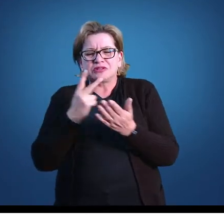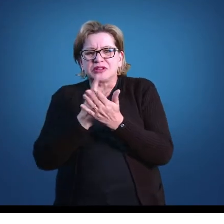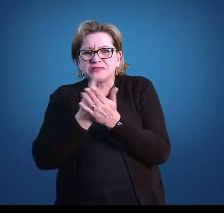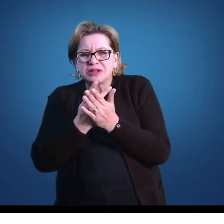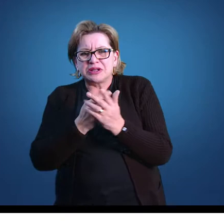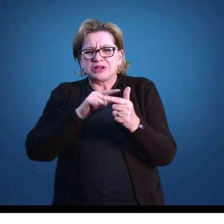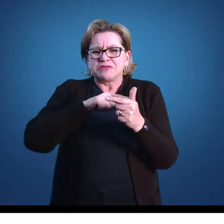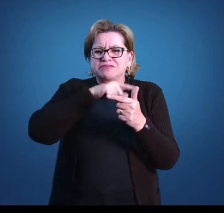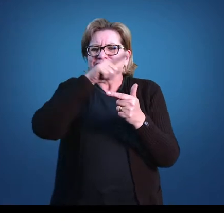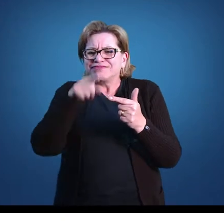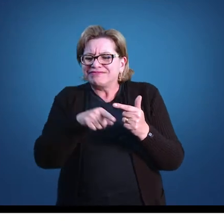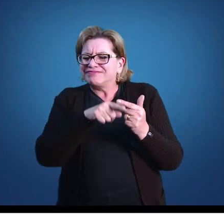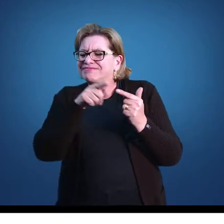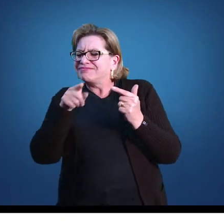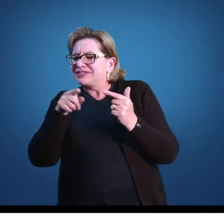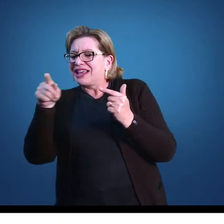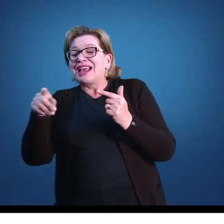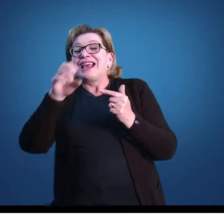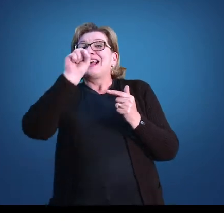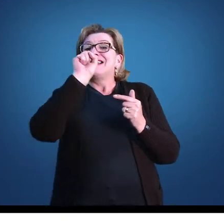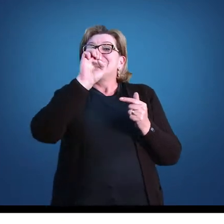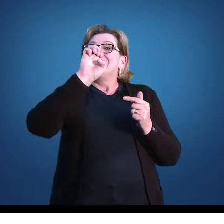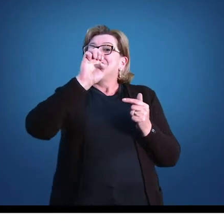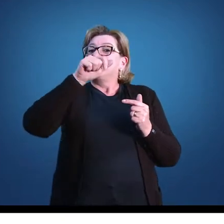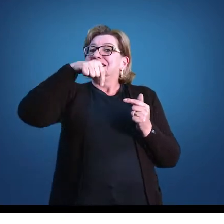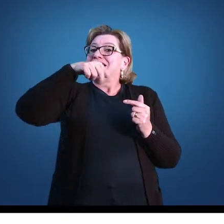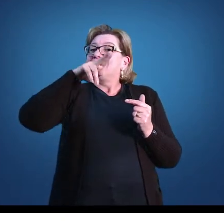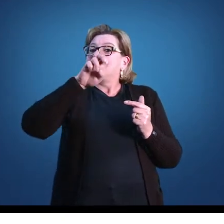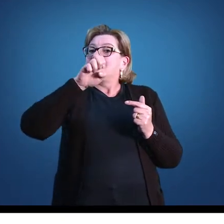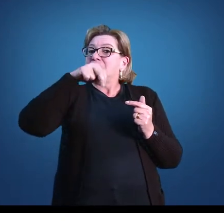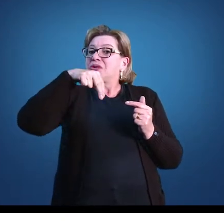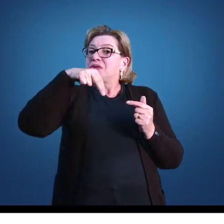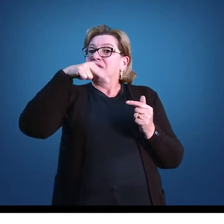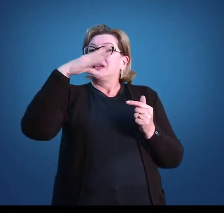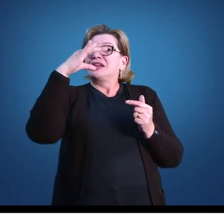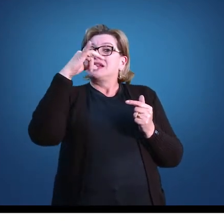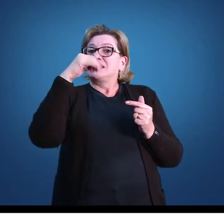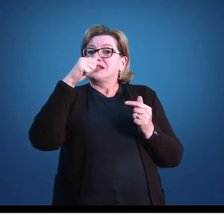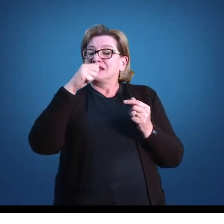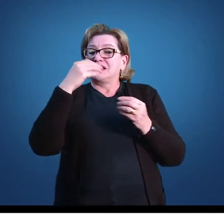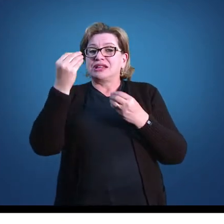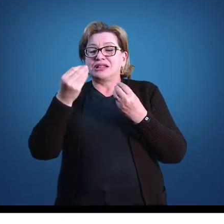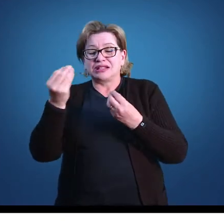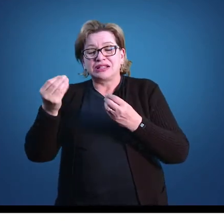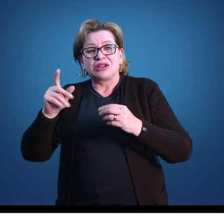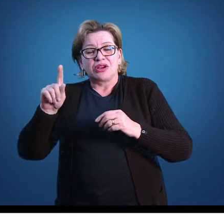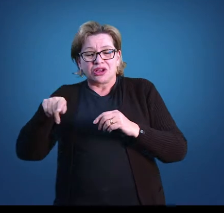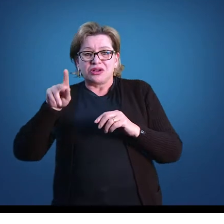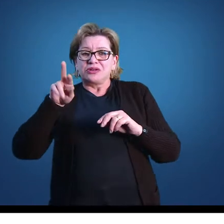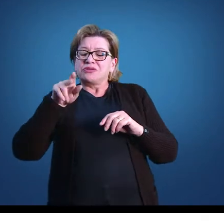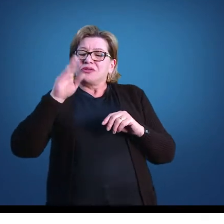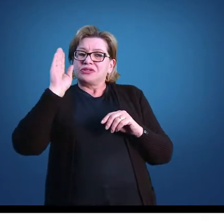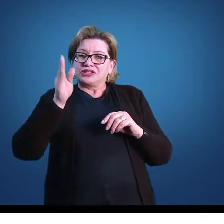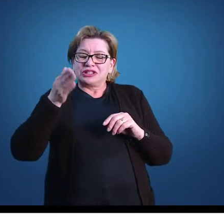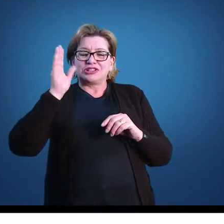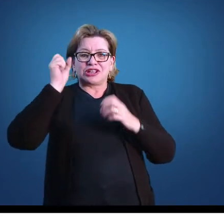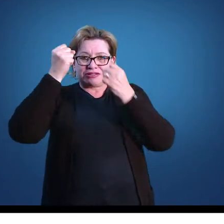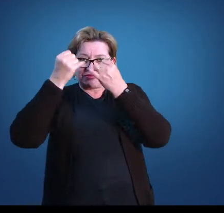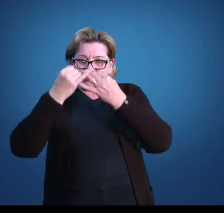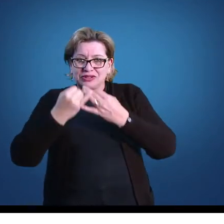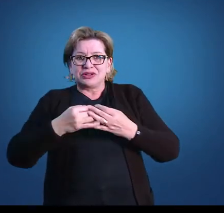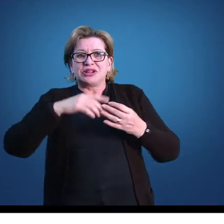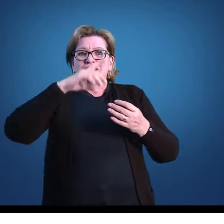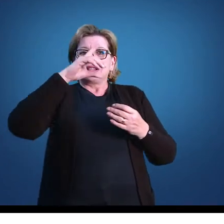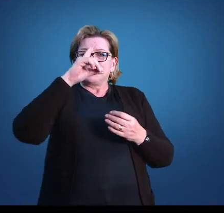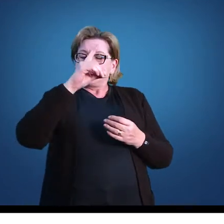nele. Então, como você mesmo comentou, o documento que nos norteia as diretrizes curriculares e também o PPP da escola,